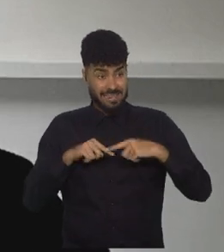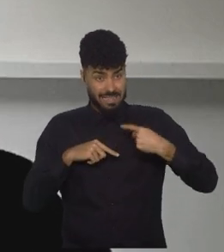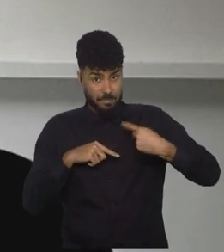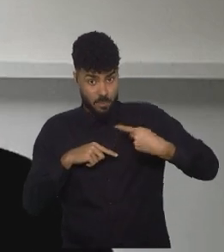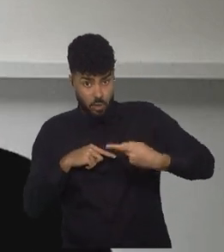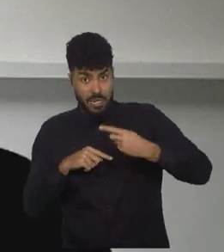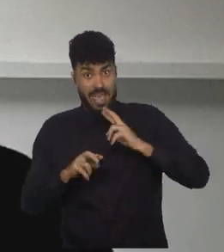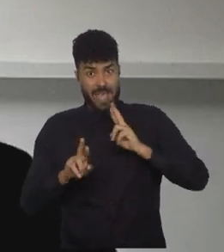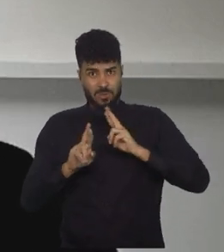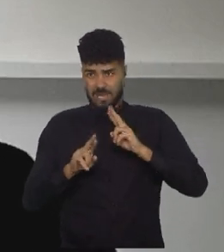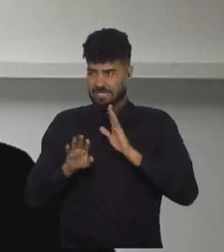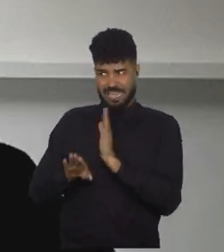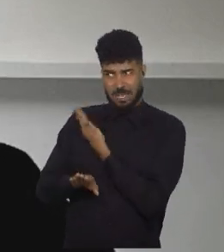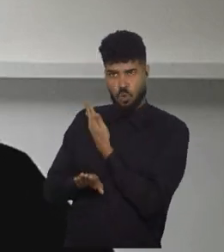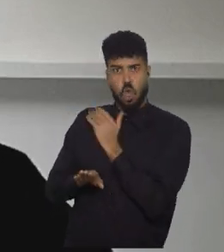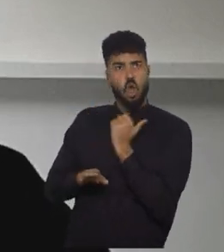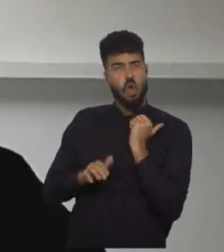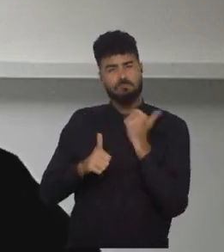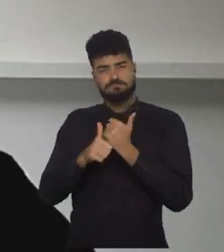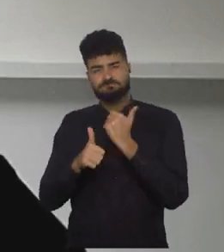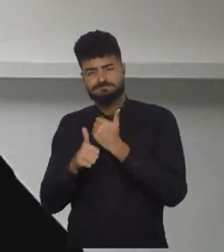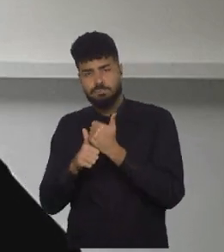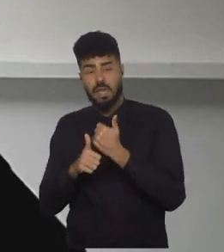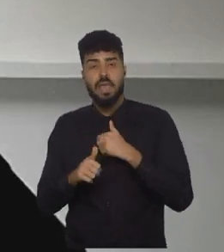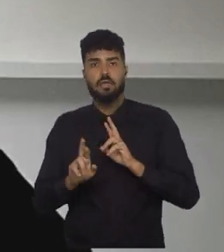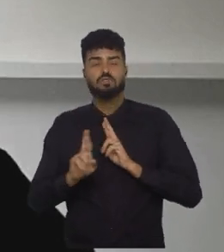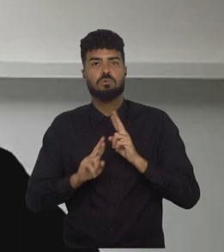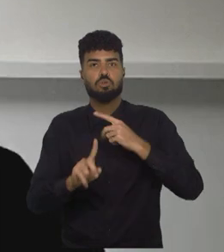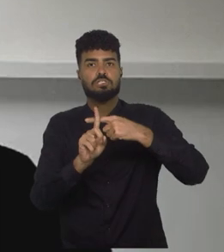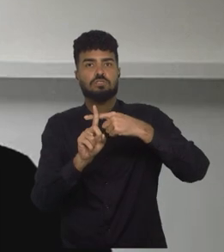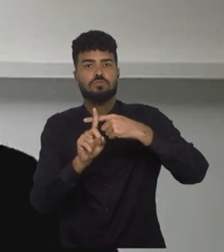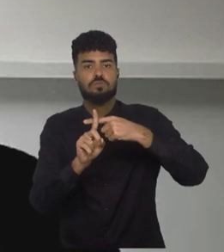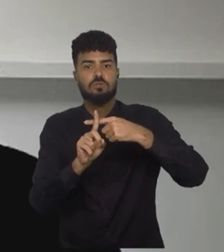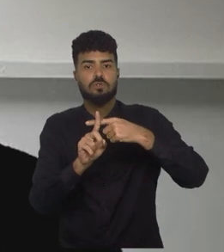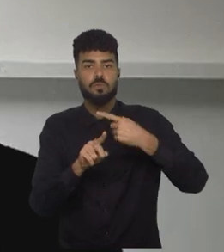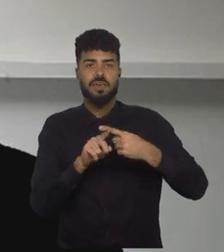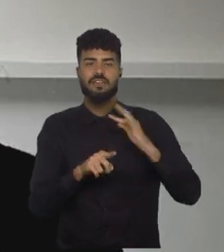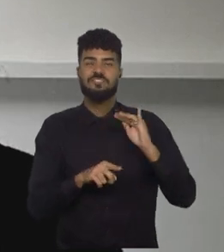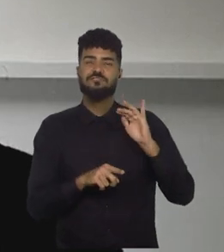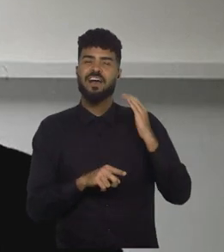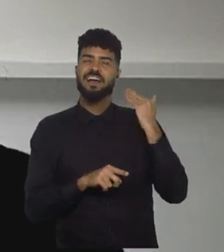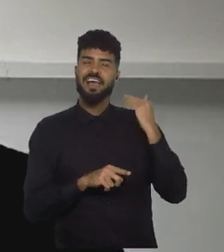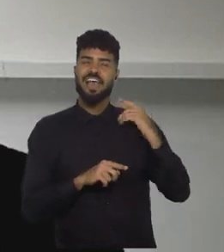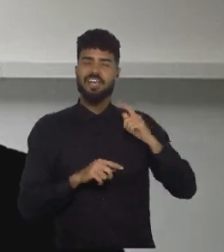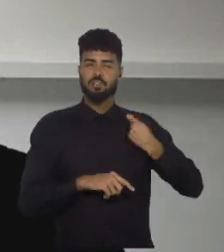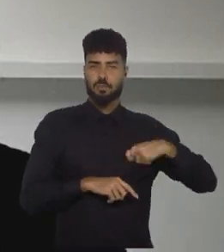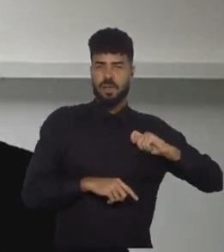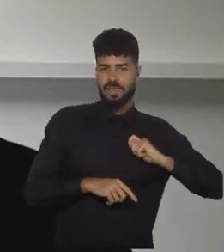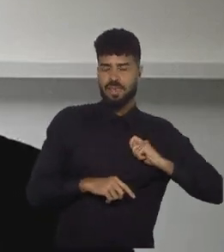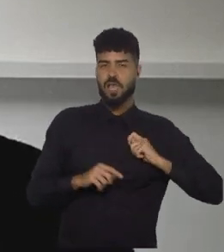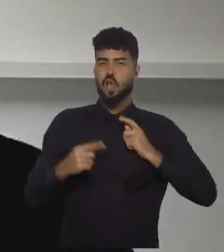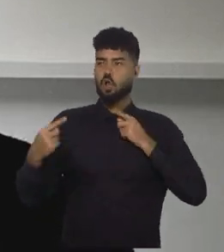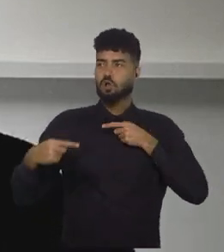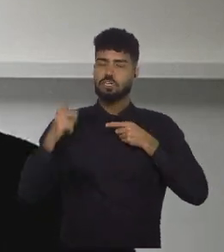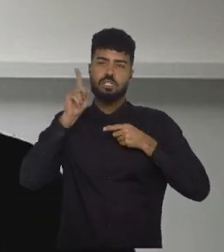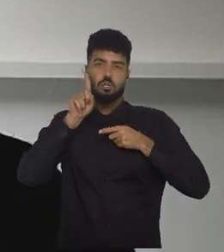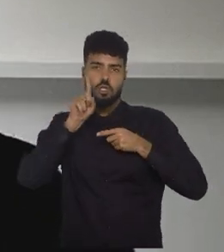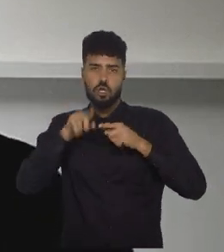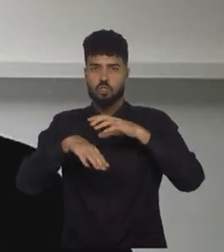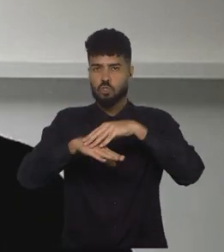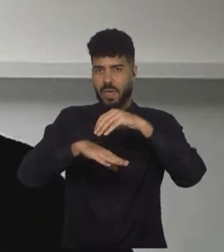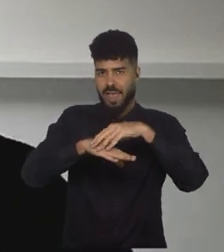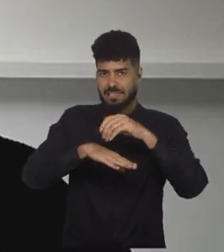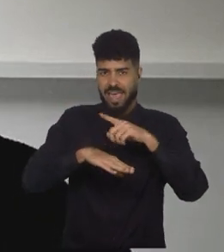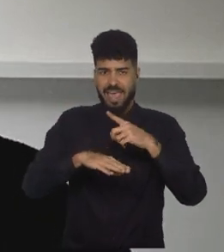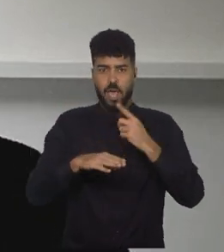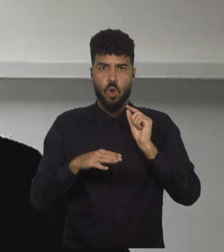foram positivos. A Espanha tinha uma data FIFA, em outubro, contra Estados Unidos e Suécia, que era considerada